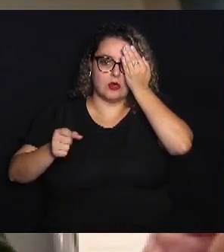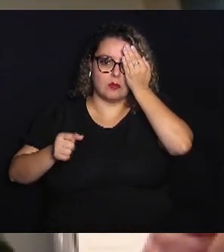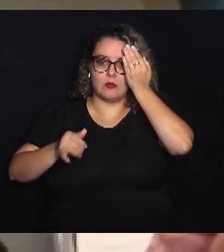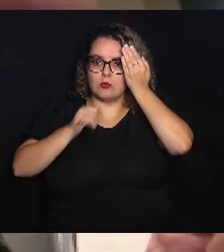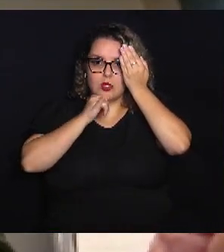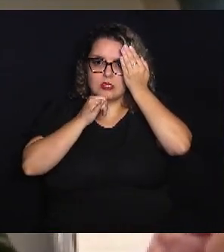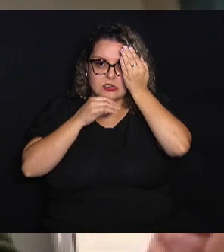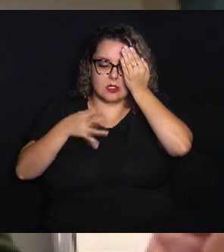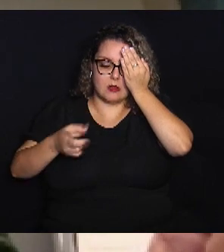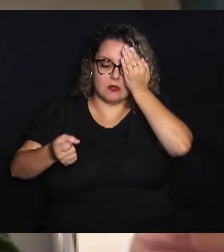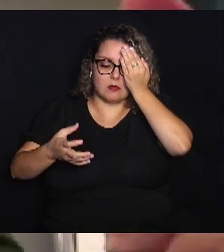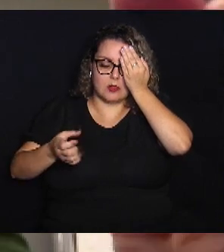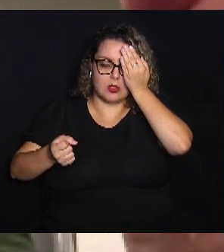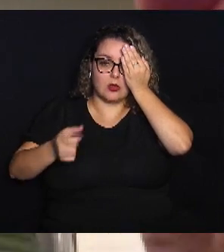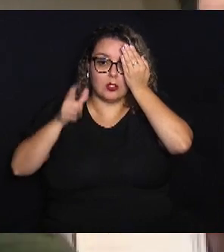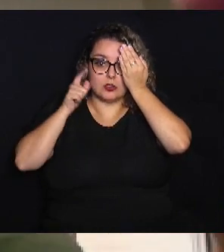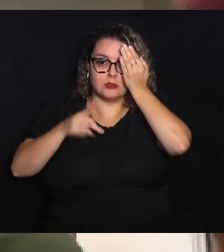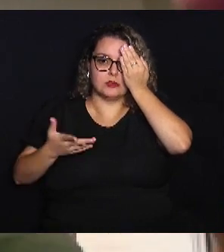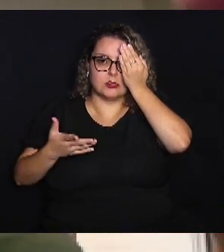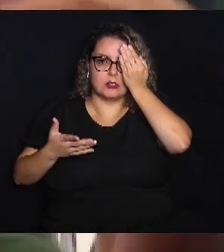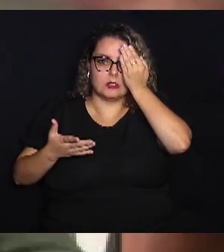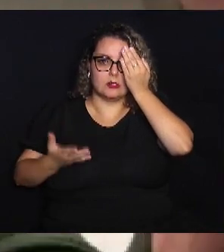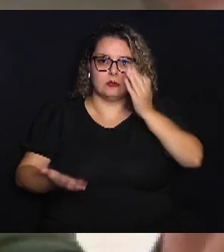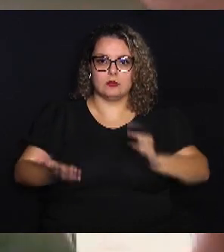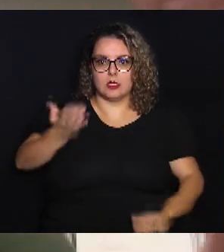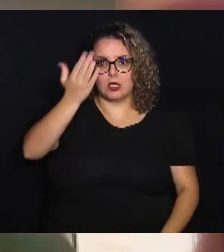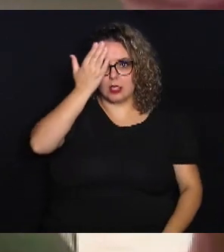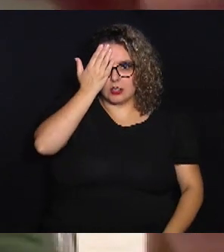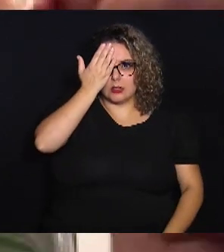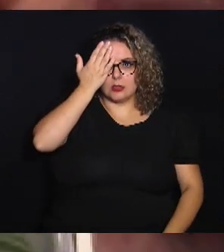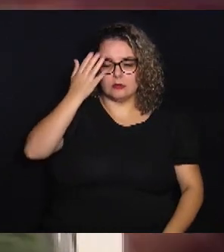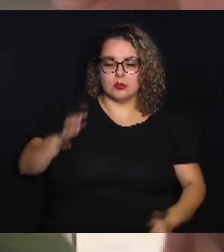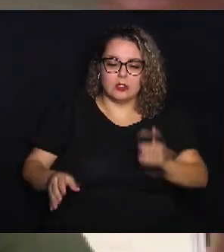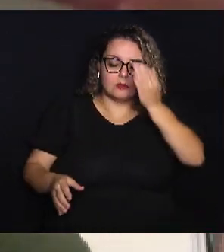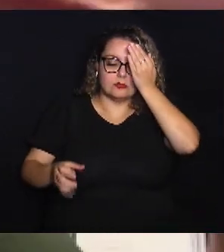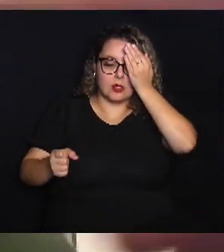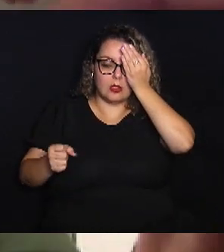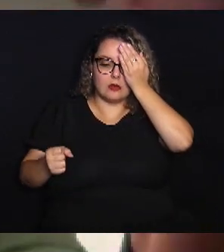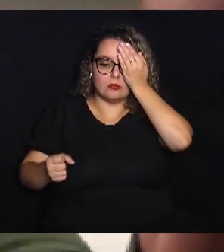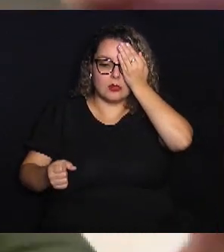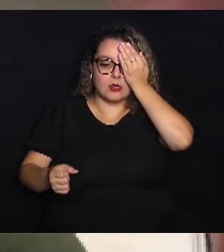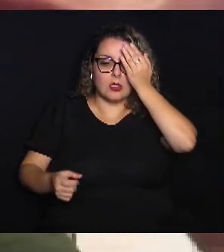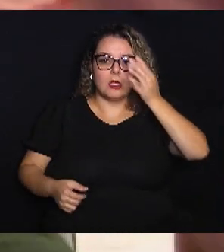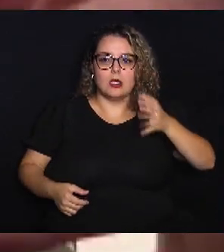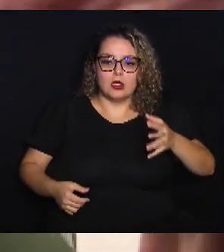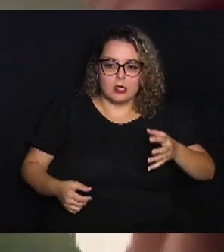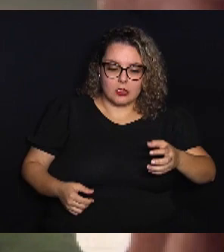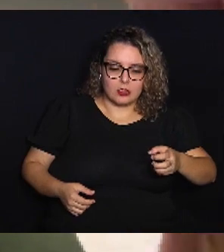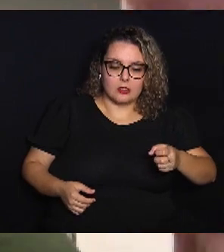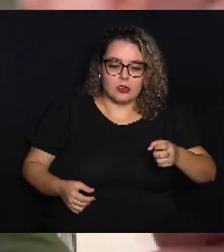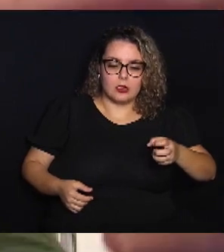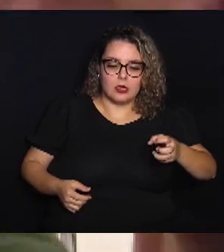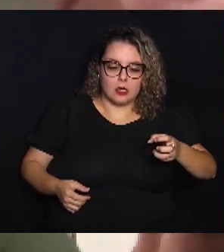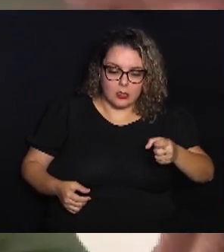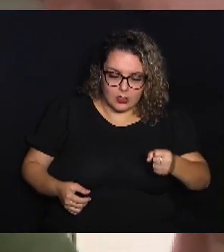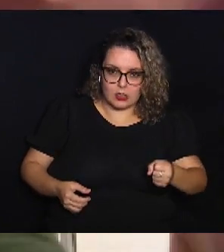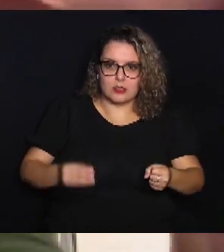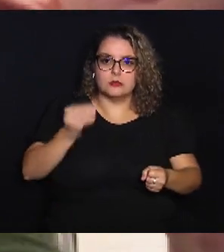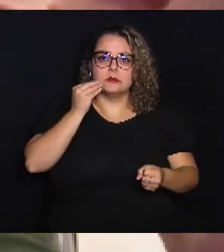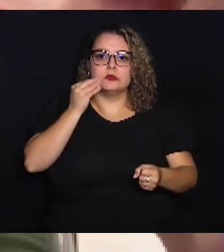com a mão que ele consegue. E aí ele tenta fazer, reproduzir o movimento